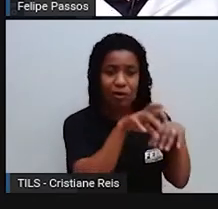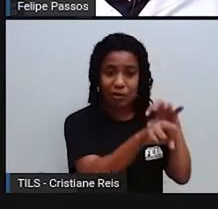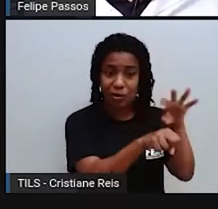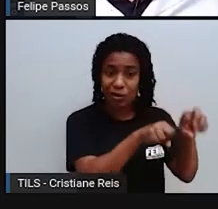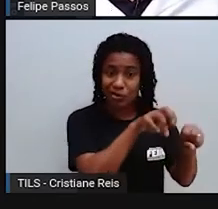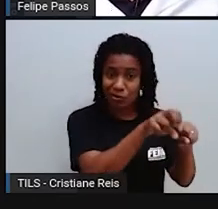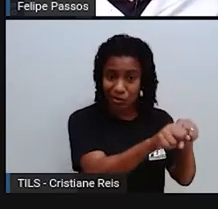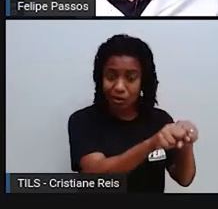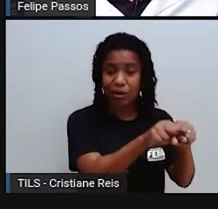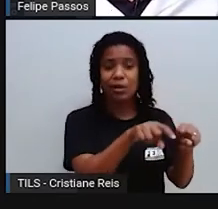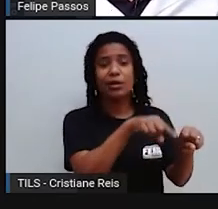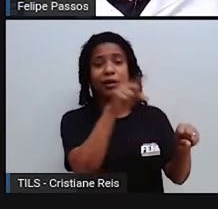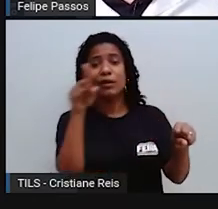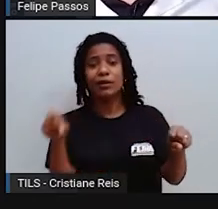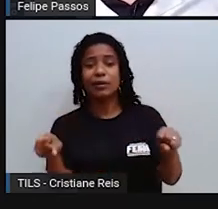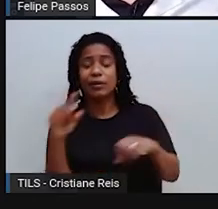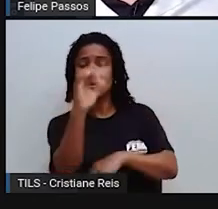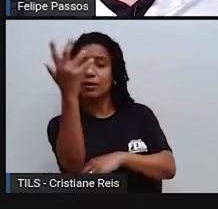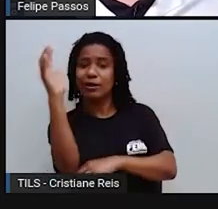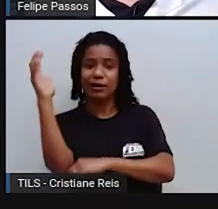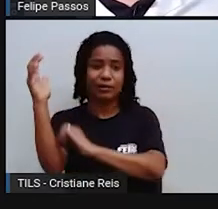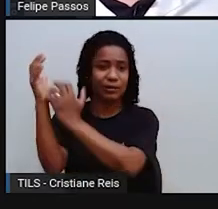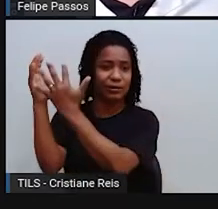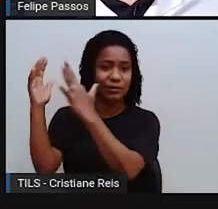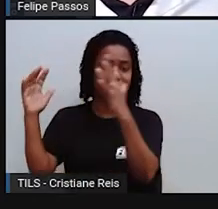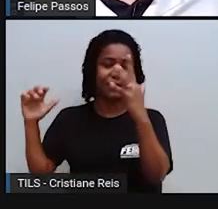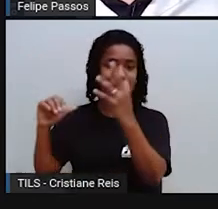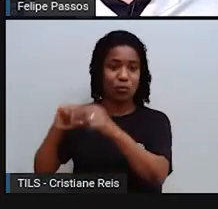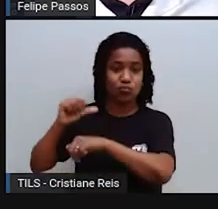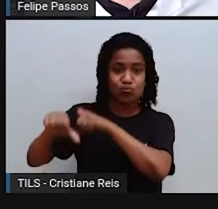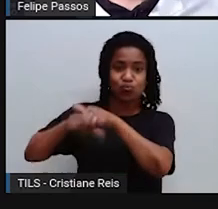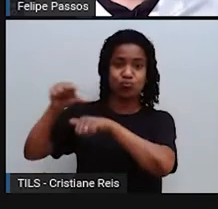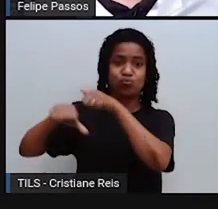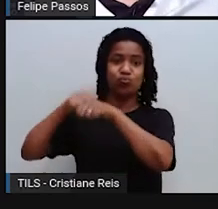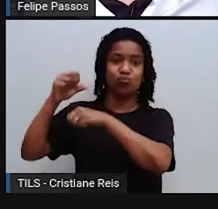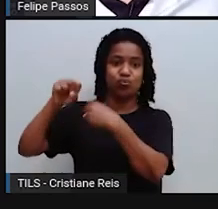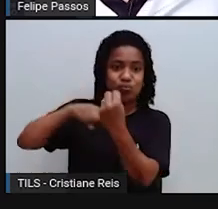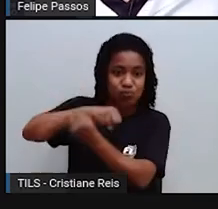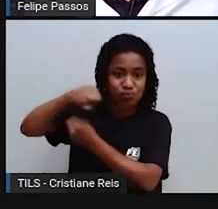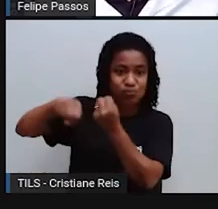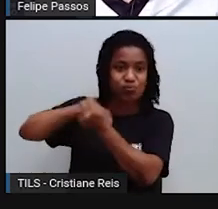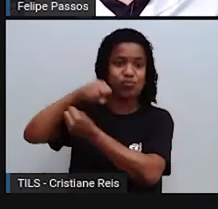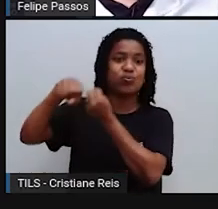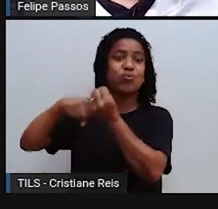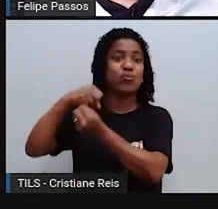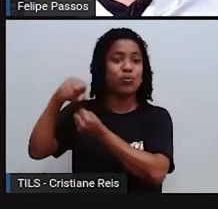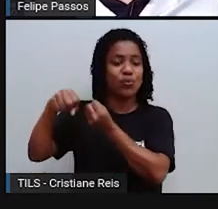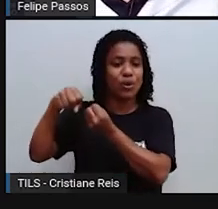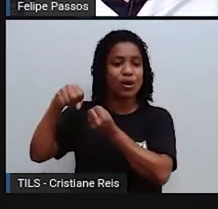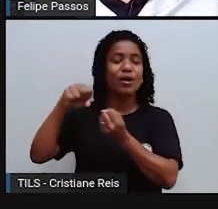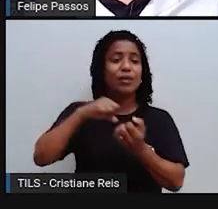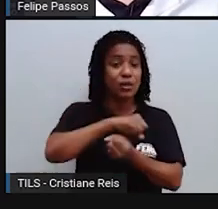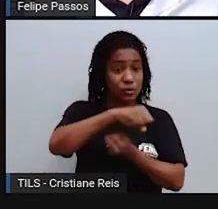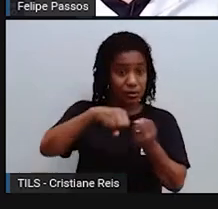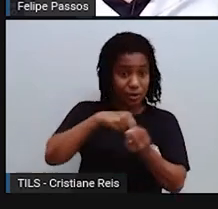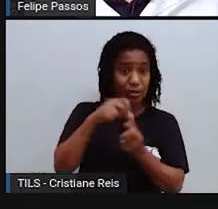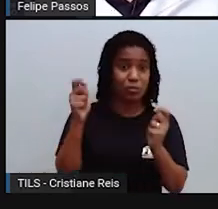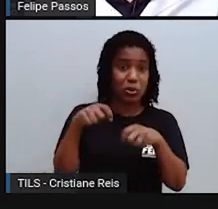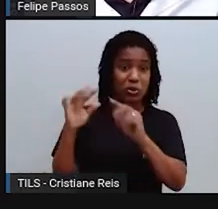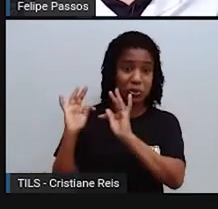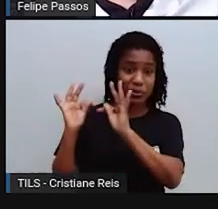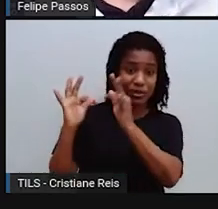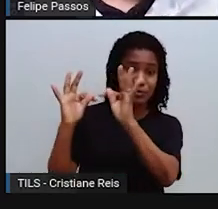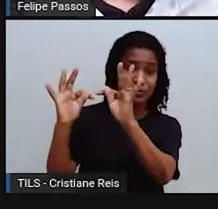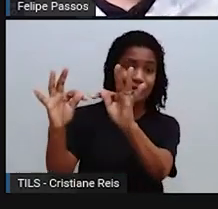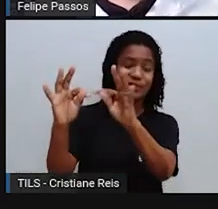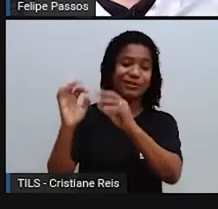a sustentabilidade vai entrar em todos os setores da sociedade, na produção industrial, no nosso dia a dia, na tecnologia, no